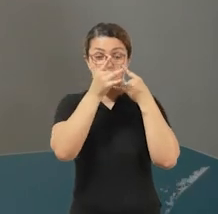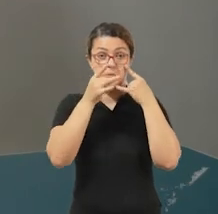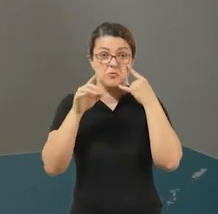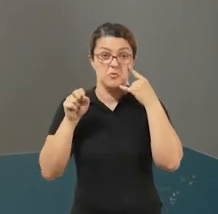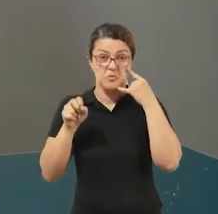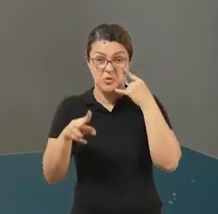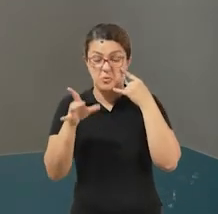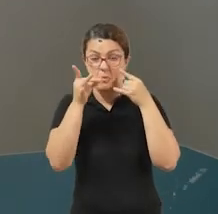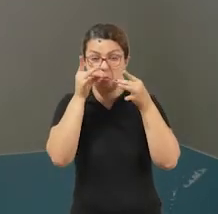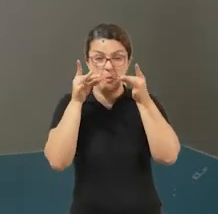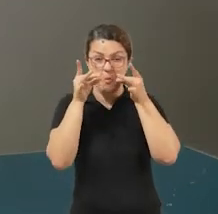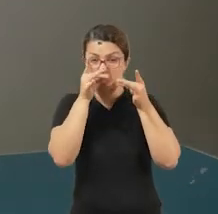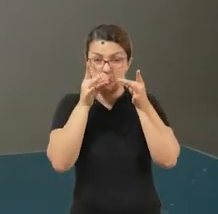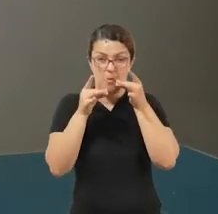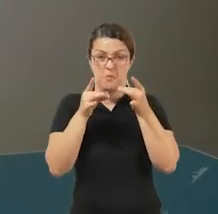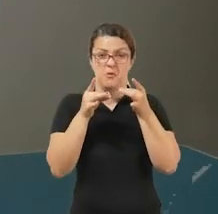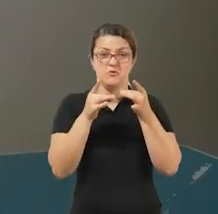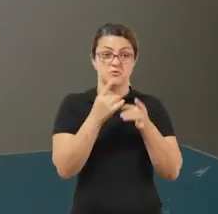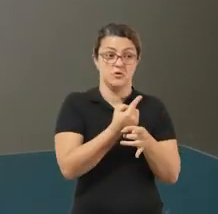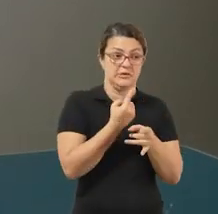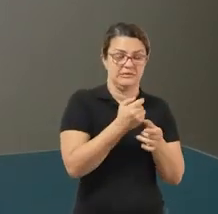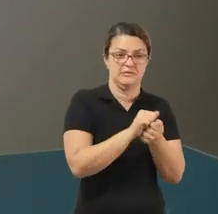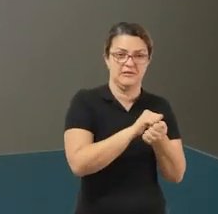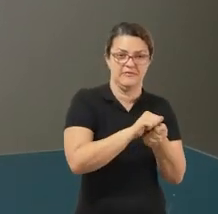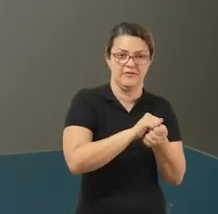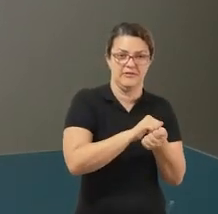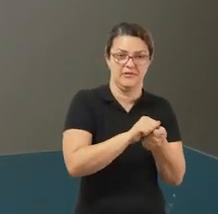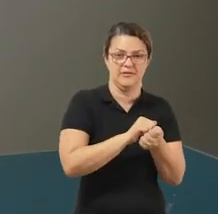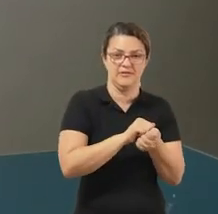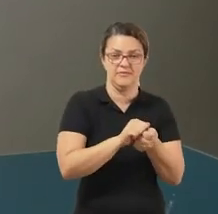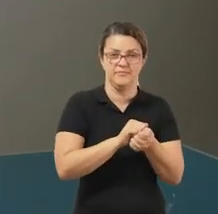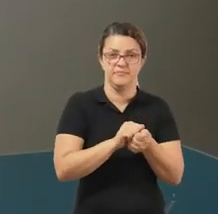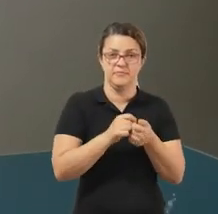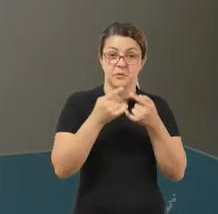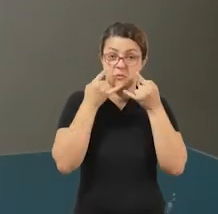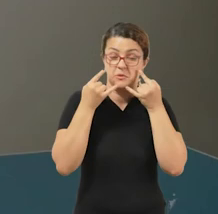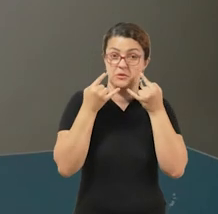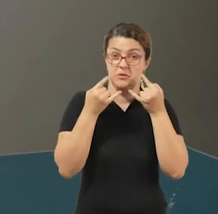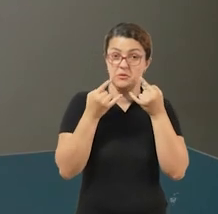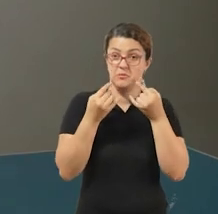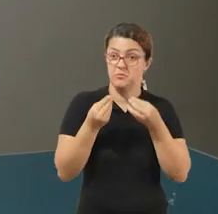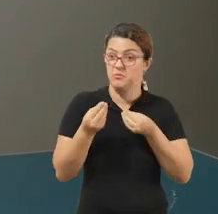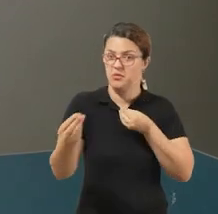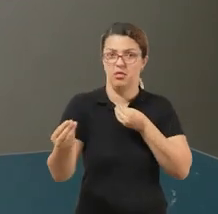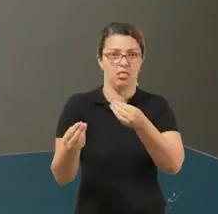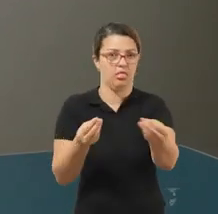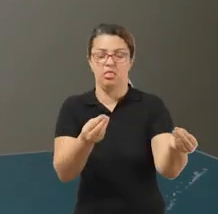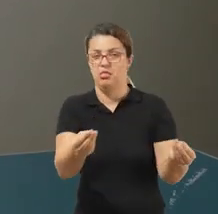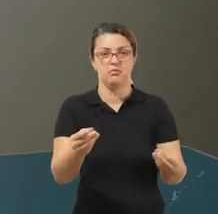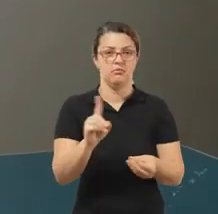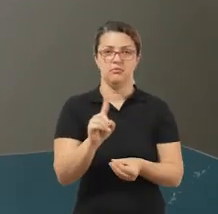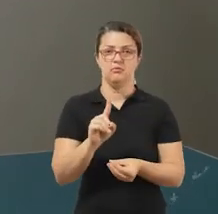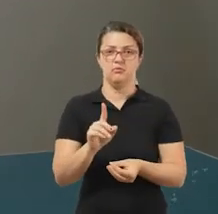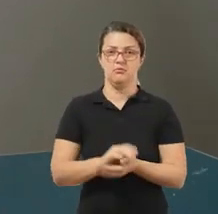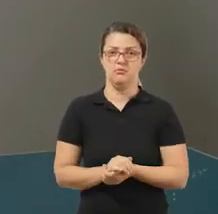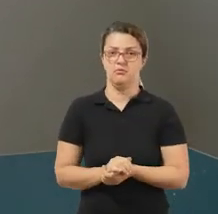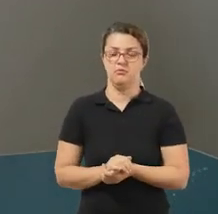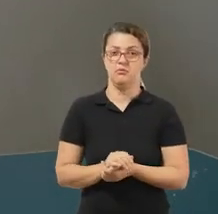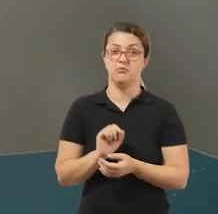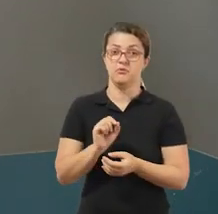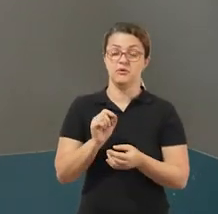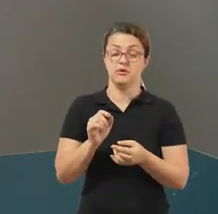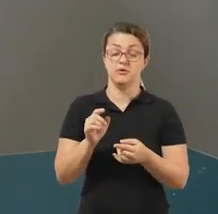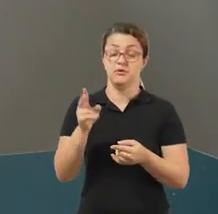objetos. Então, todo cuidado é pouco. Não compartilhe a sua máscara, ainda que ela esteja lavada. Lembrando que quando ela toca na nossa